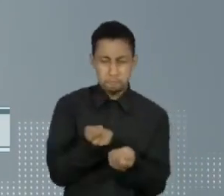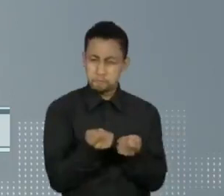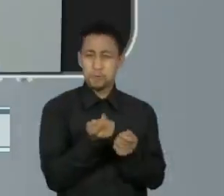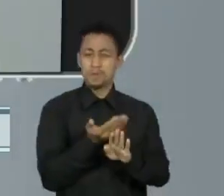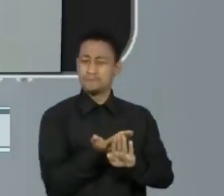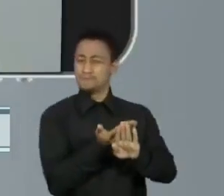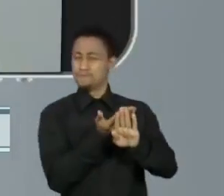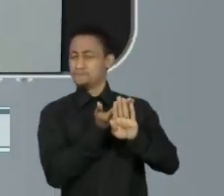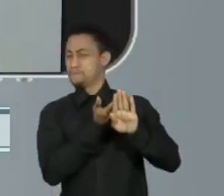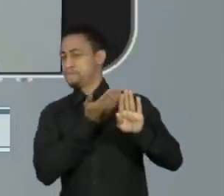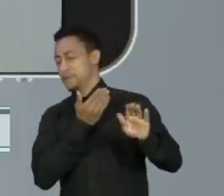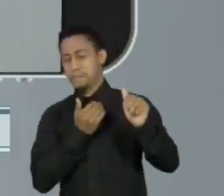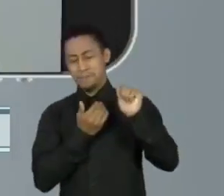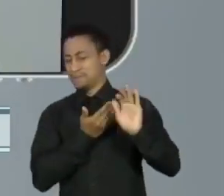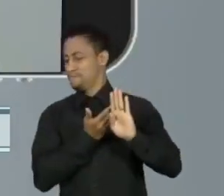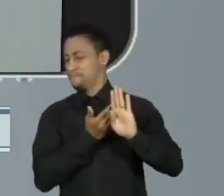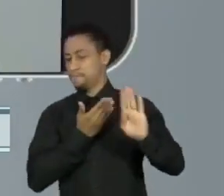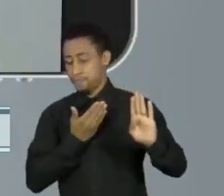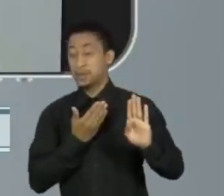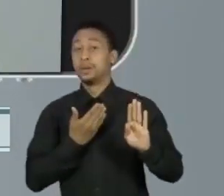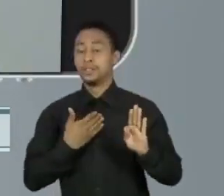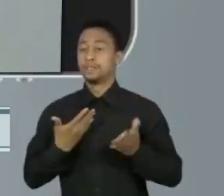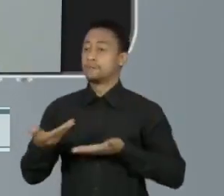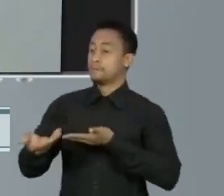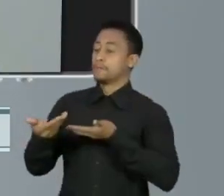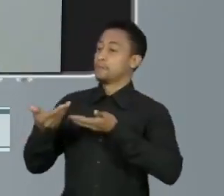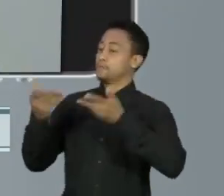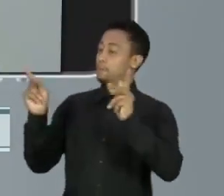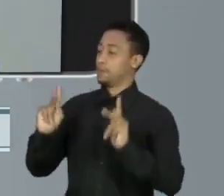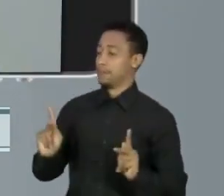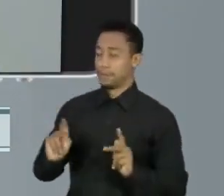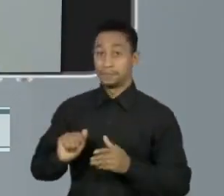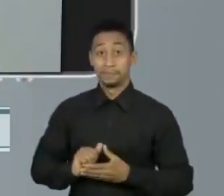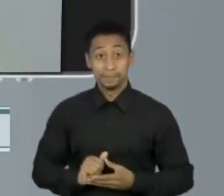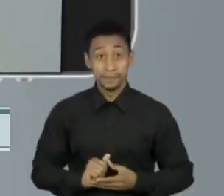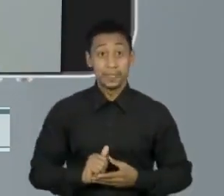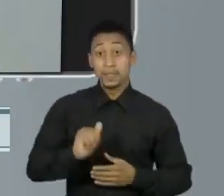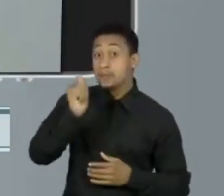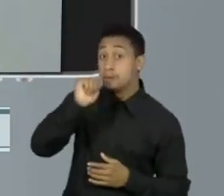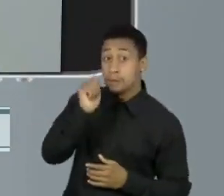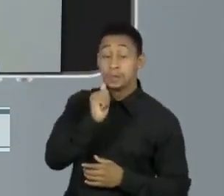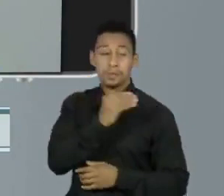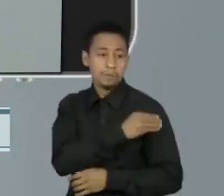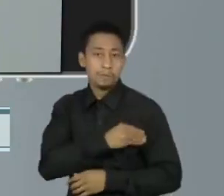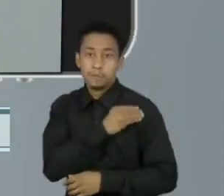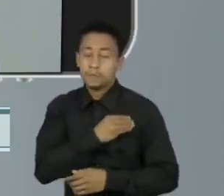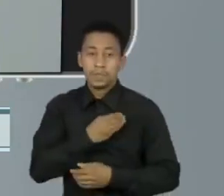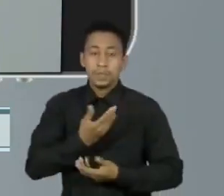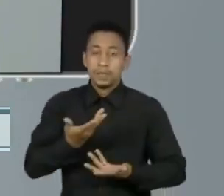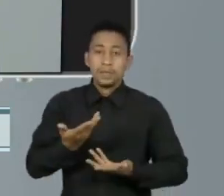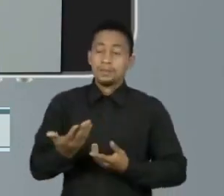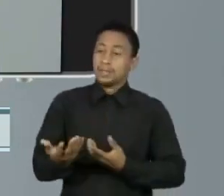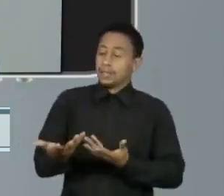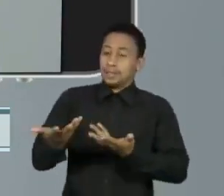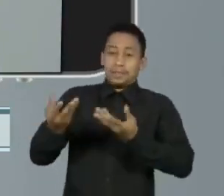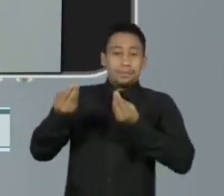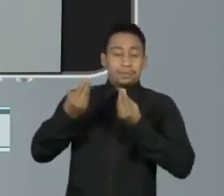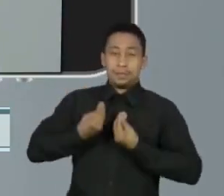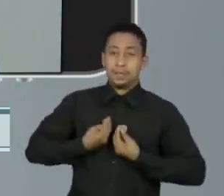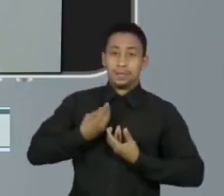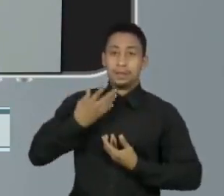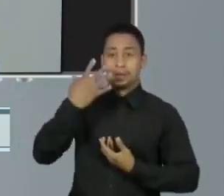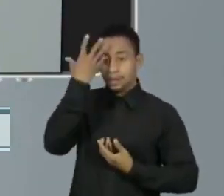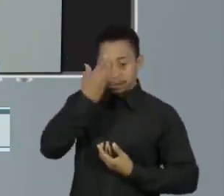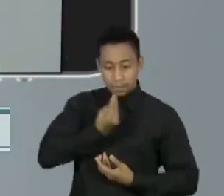harmoniosa. A chance que a abstinência nos dá, em termos de refletir sobre a espiritualidade, vai além do